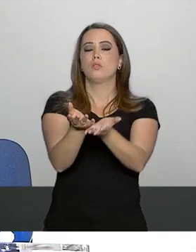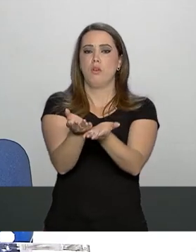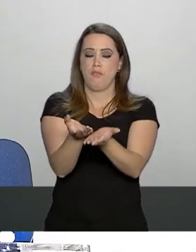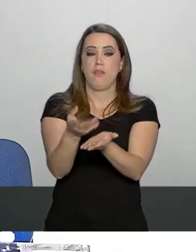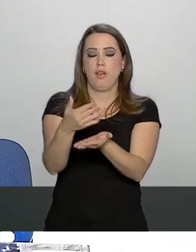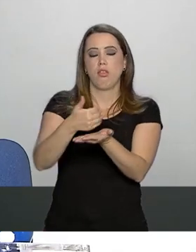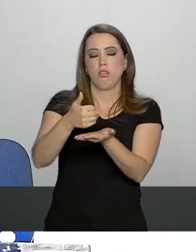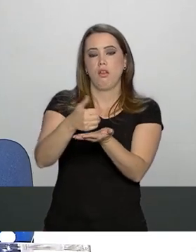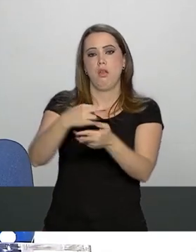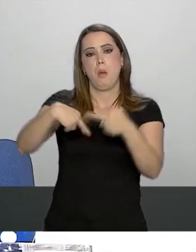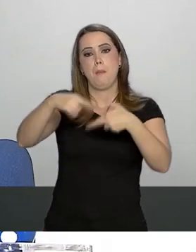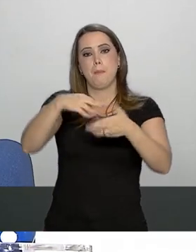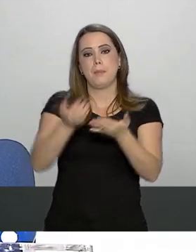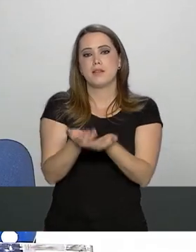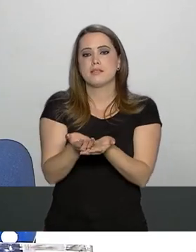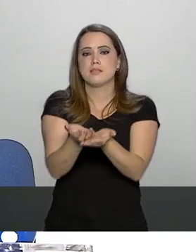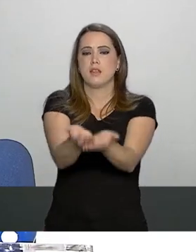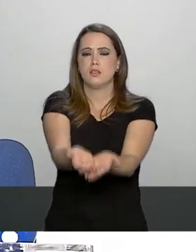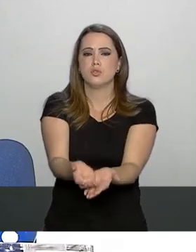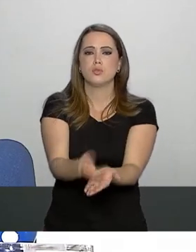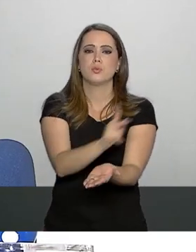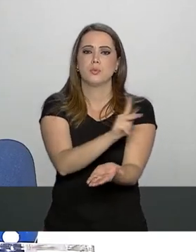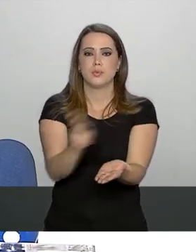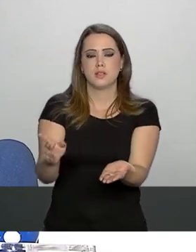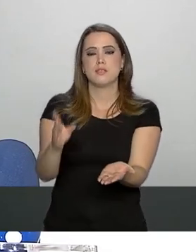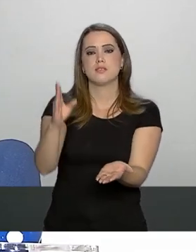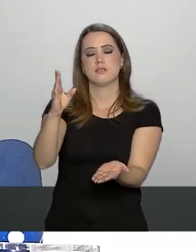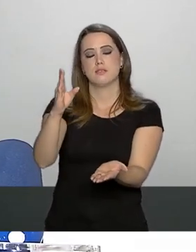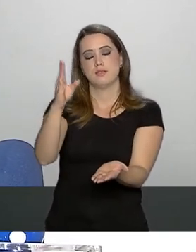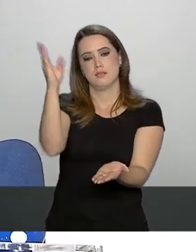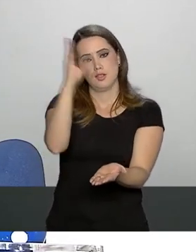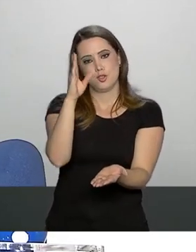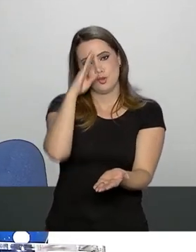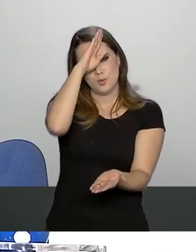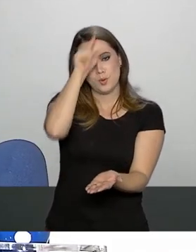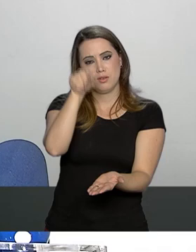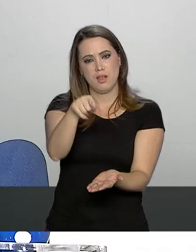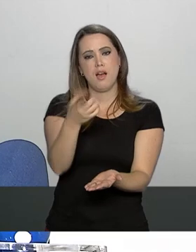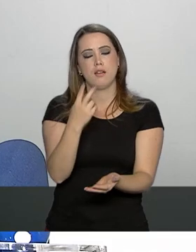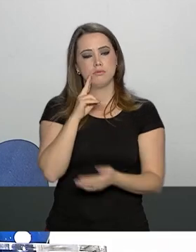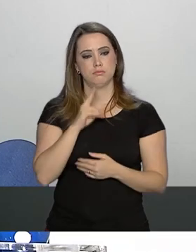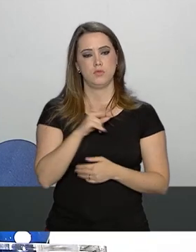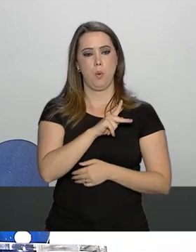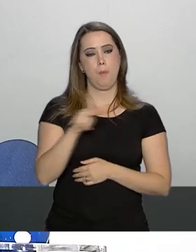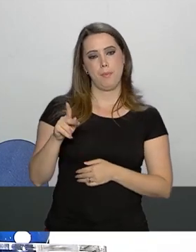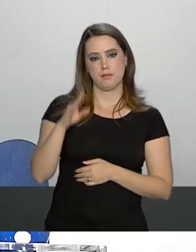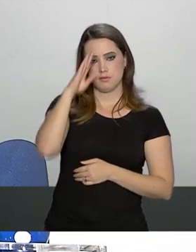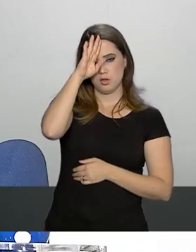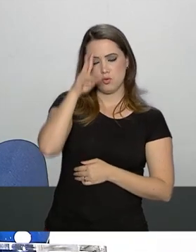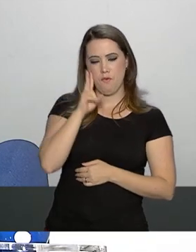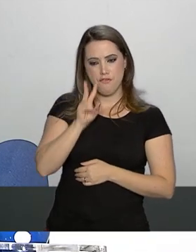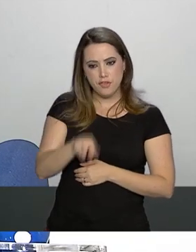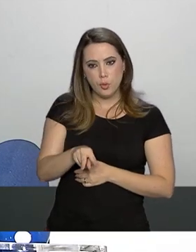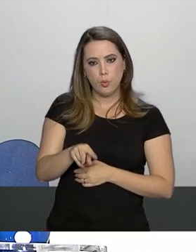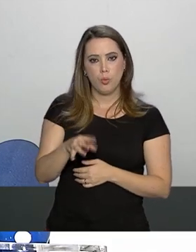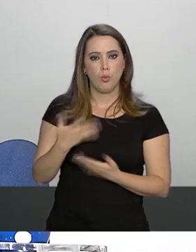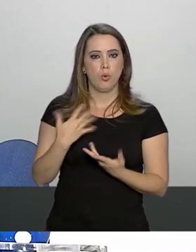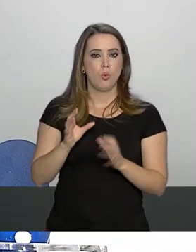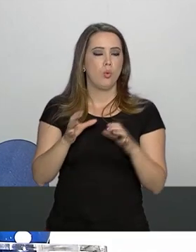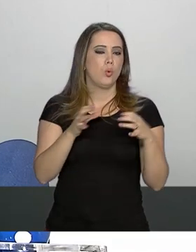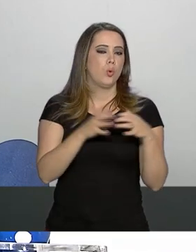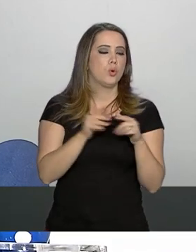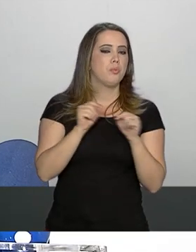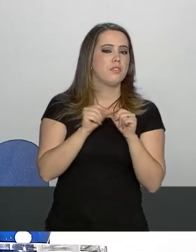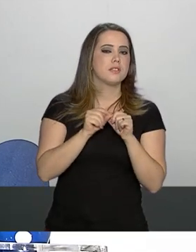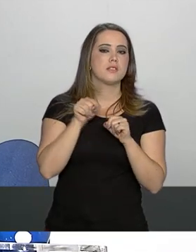Bolsonaro. O que está sendo feito? Ele tem visto, ele tem recebido esses presentes? O que a equipe está fazendo